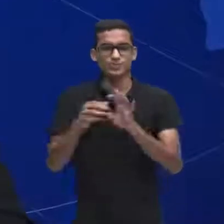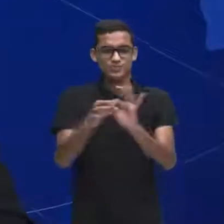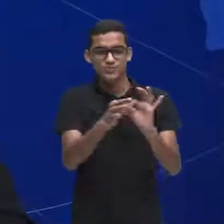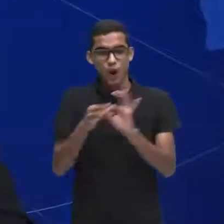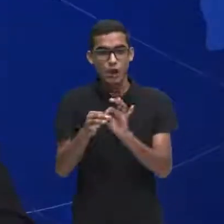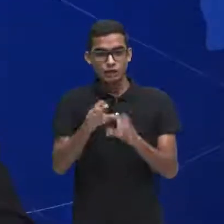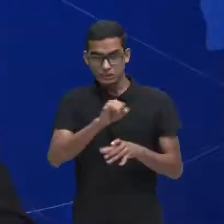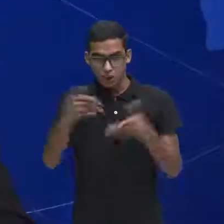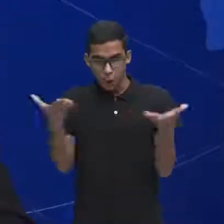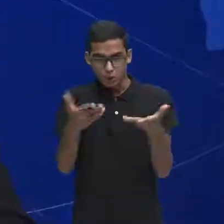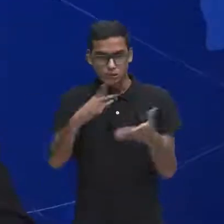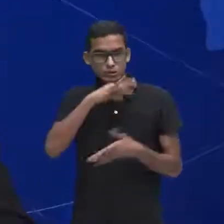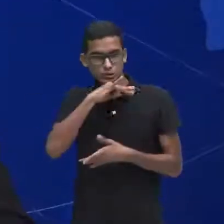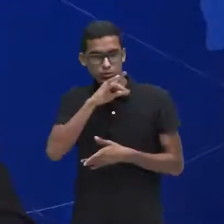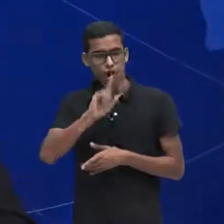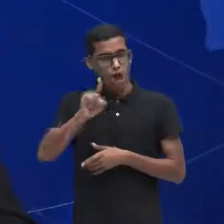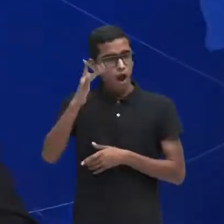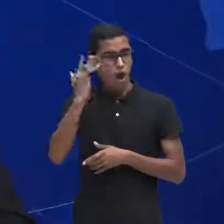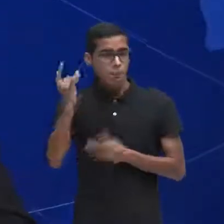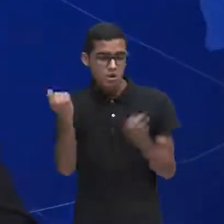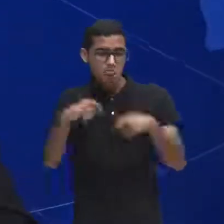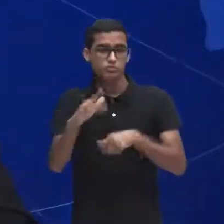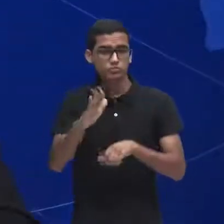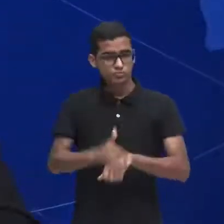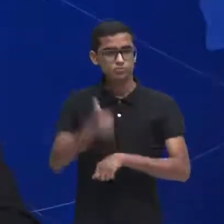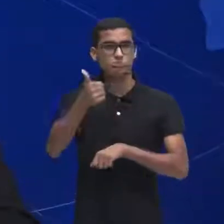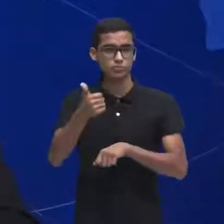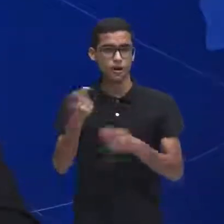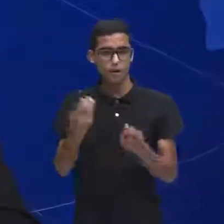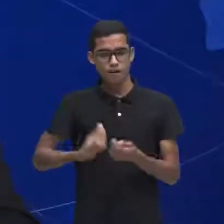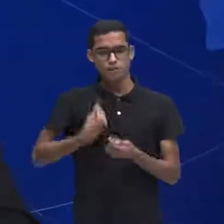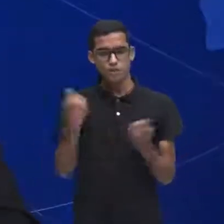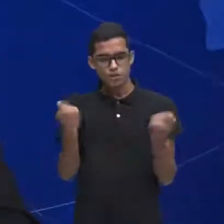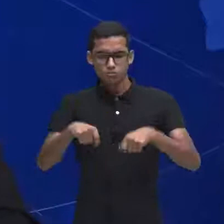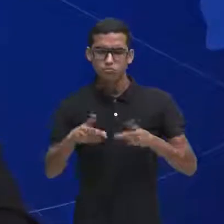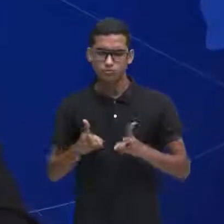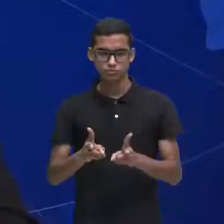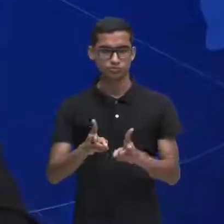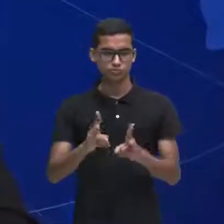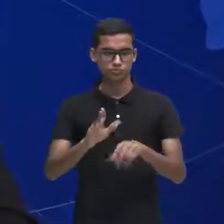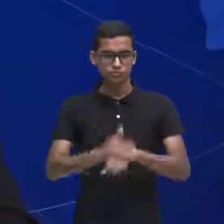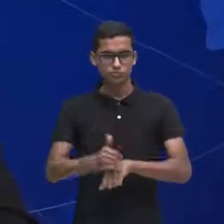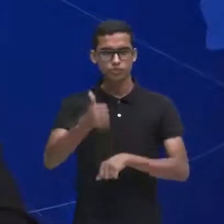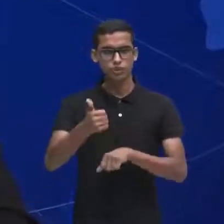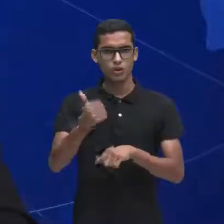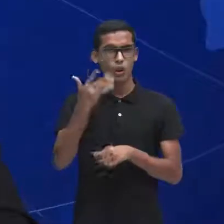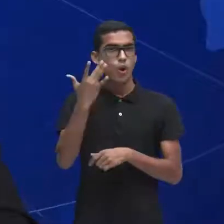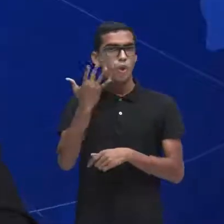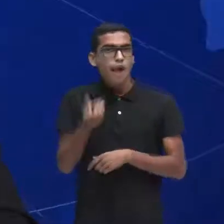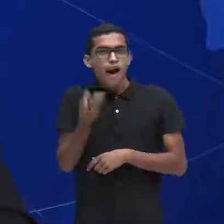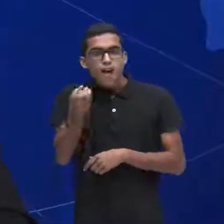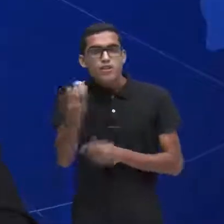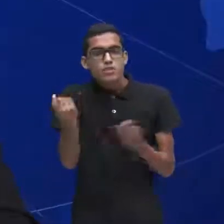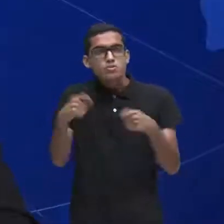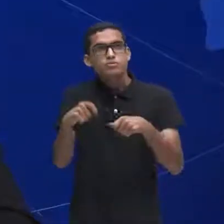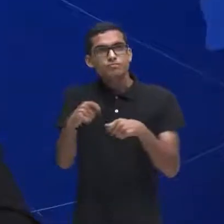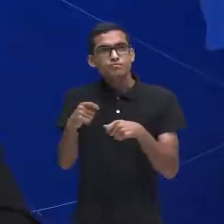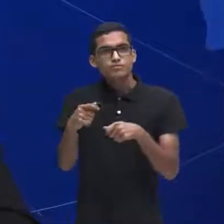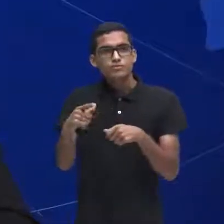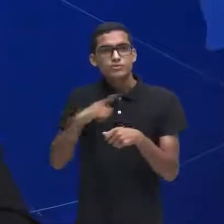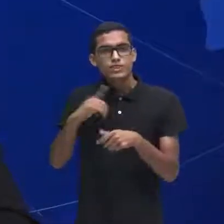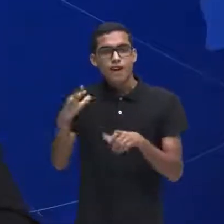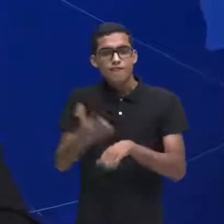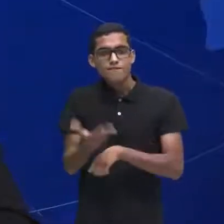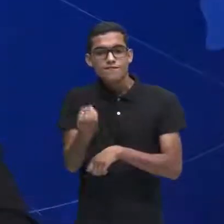hoje está ruim amanhã pode melhorar vida é possibilidade sempre digo tem uma viagem que eu posso fazer que vai ser a melhor viagem da minha vida tem uma